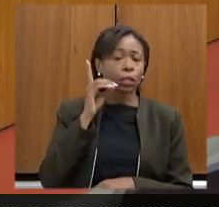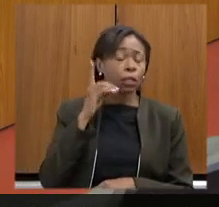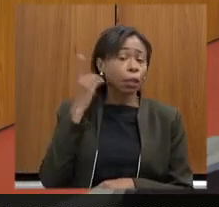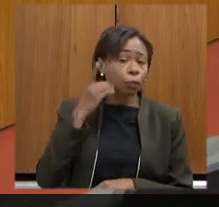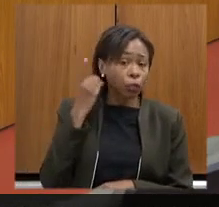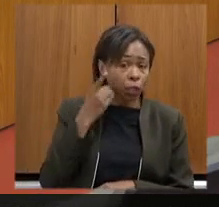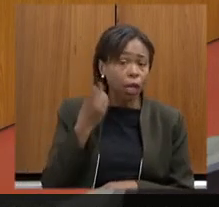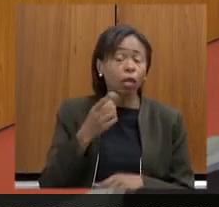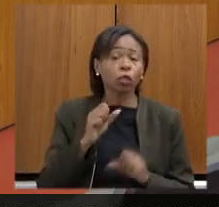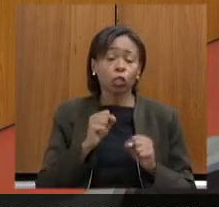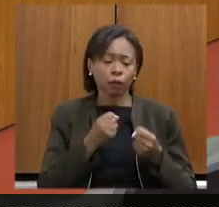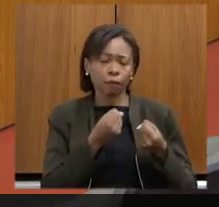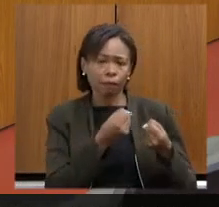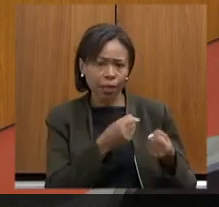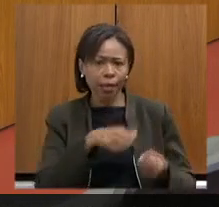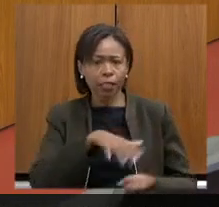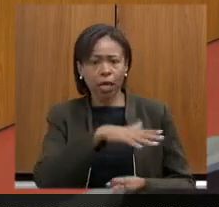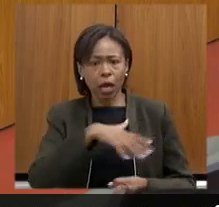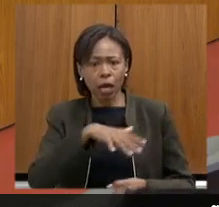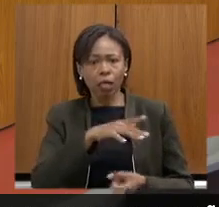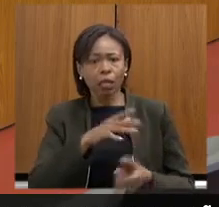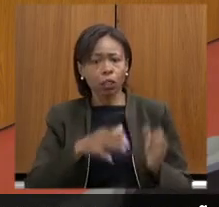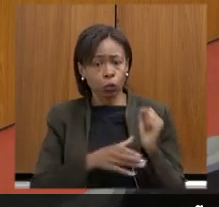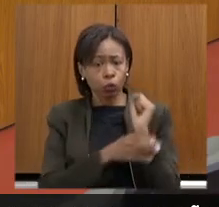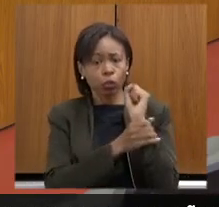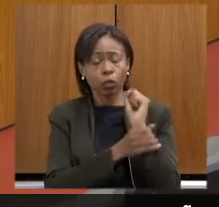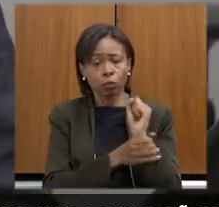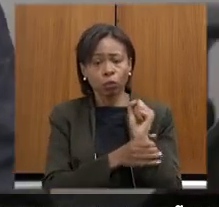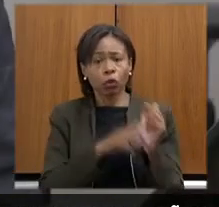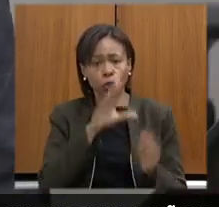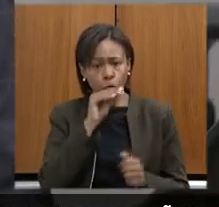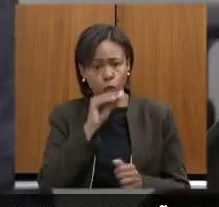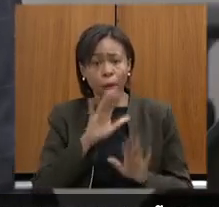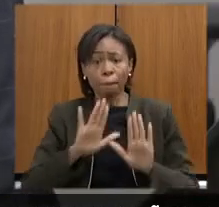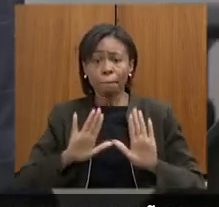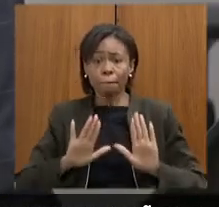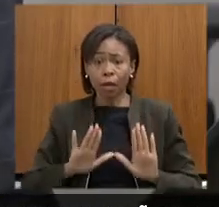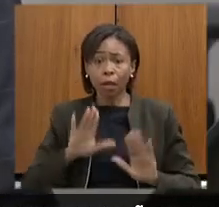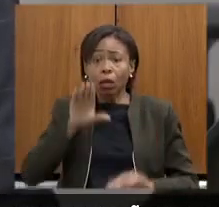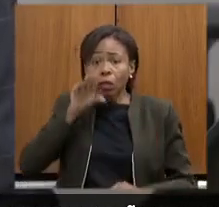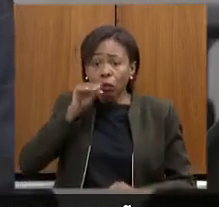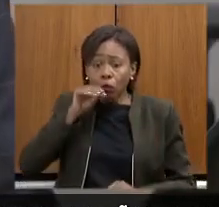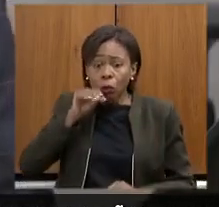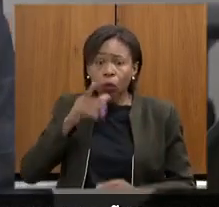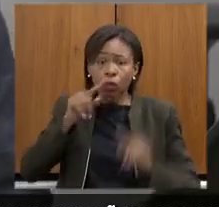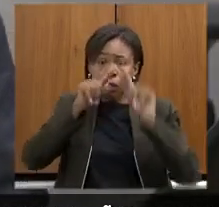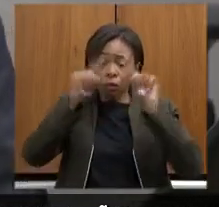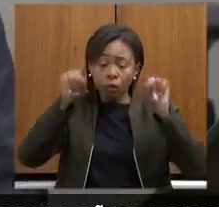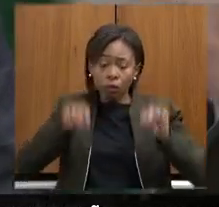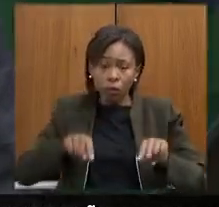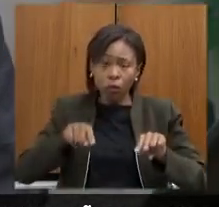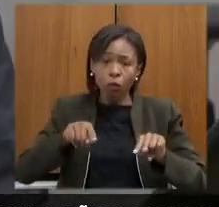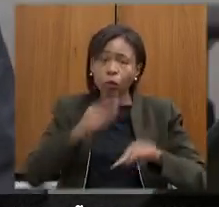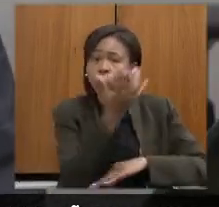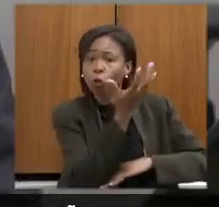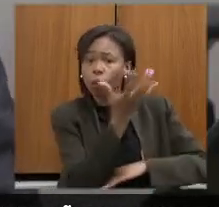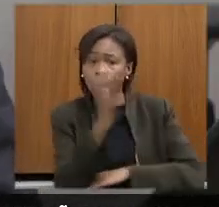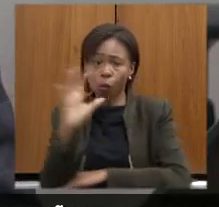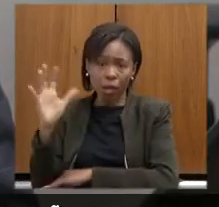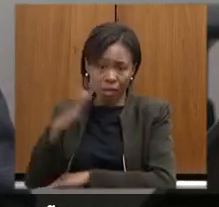da segurança pública mas os servidores de meio ambiente por ser um número reduzido